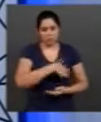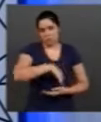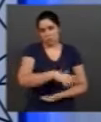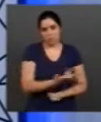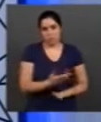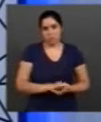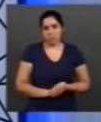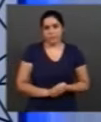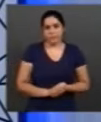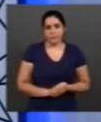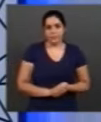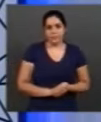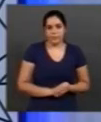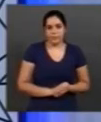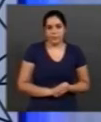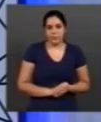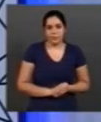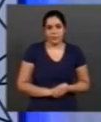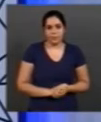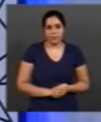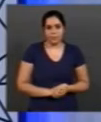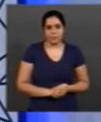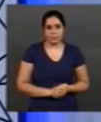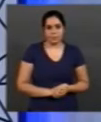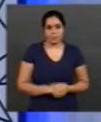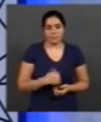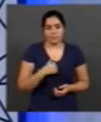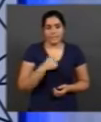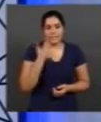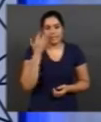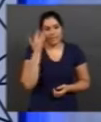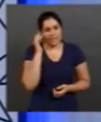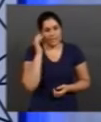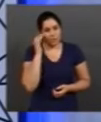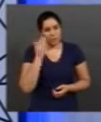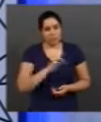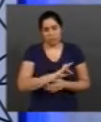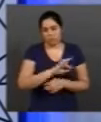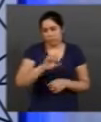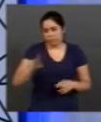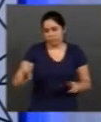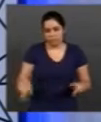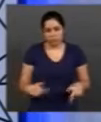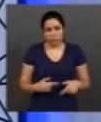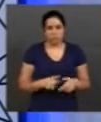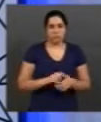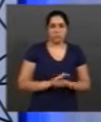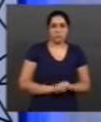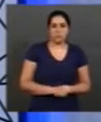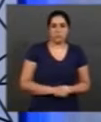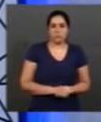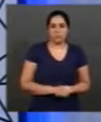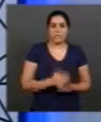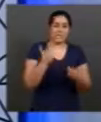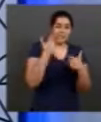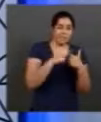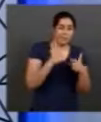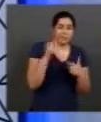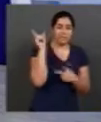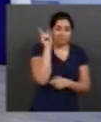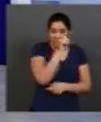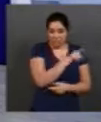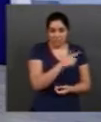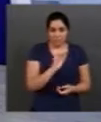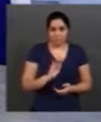para esse abastecimento urbano, né? Eu acho que são questões tão complexas, os problemas são tão complexos para resolver quanto os que nós